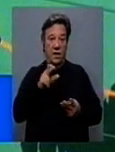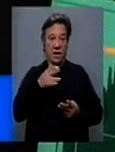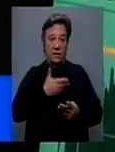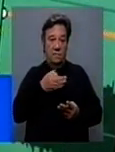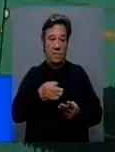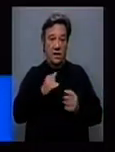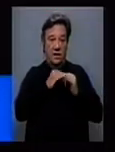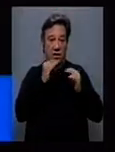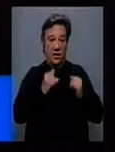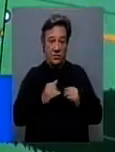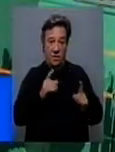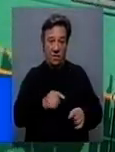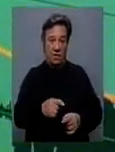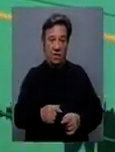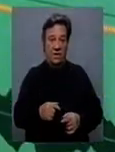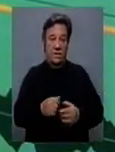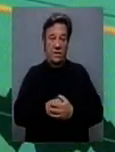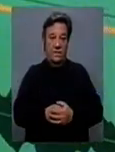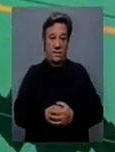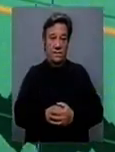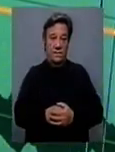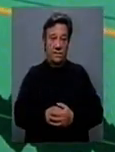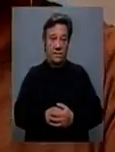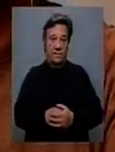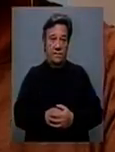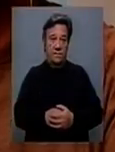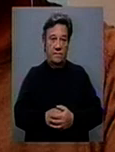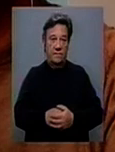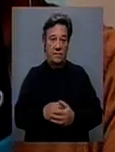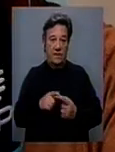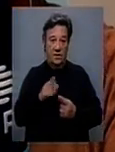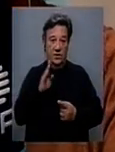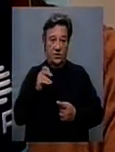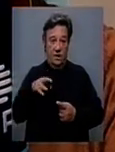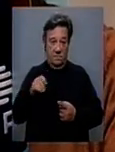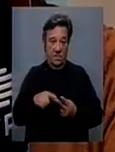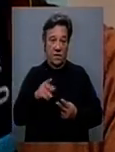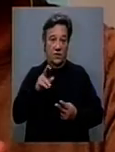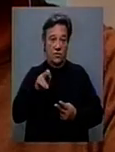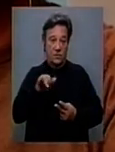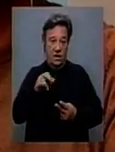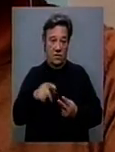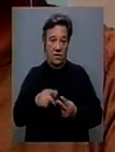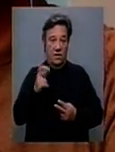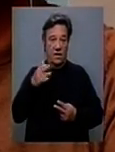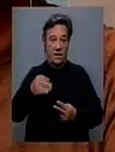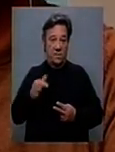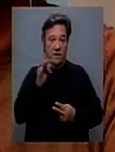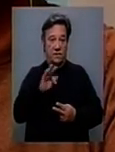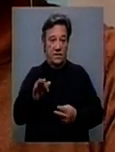Internacional. Porém, prática outros conceitos de trabalho. Jaime Guilherme. E Rosário Salgueiro. RTP França. Rosário Salgueiro.